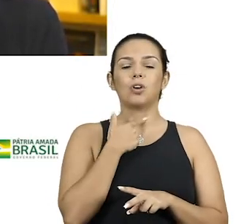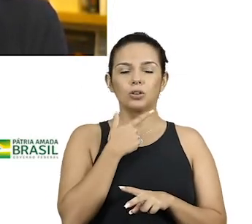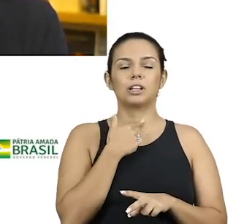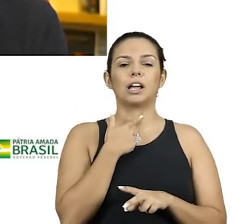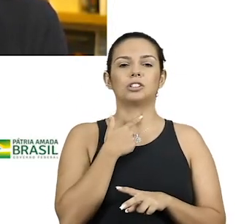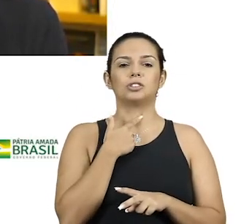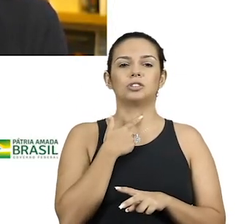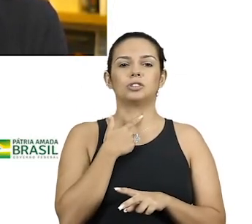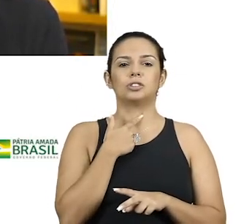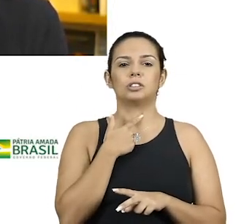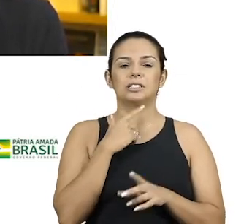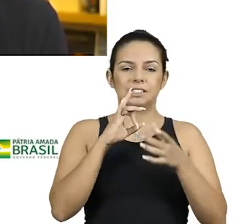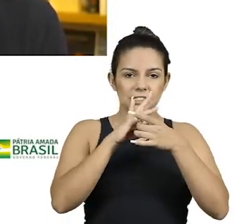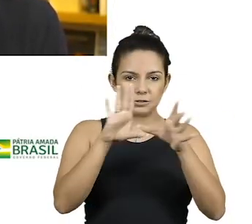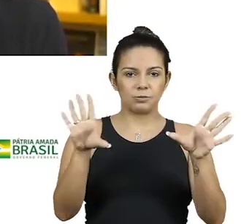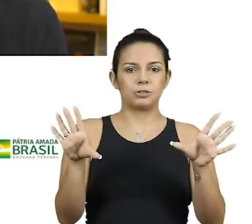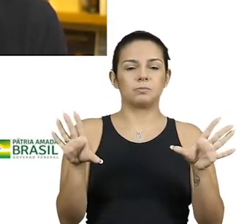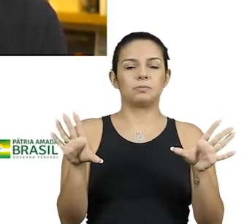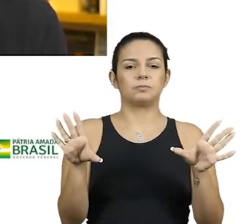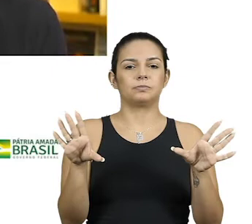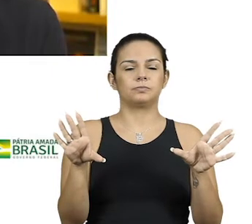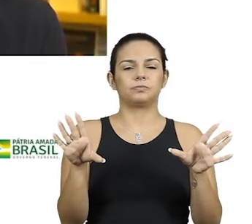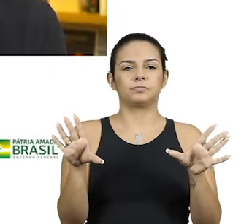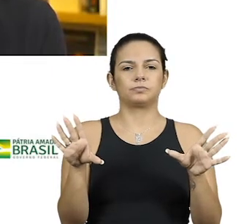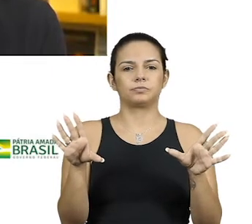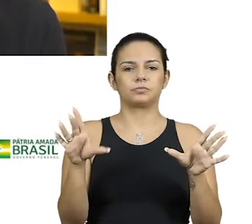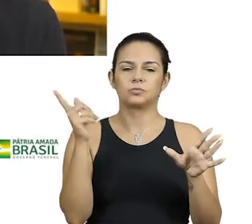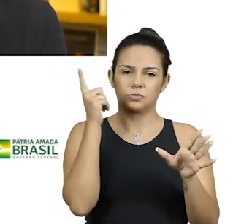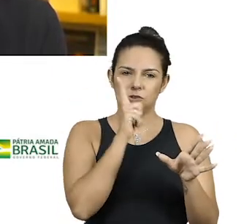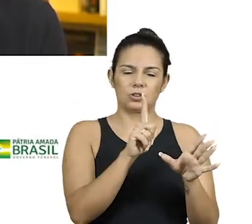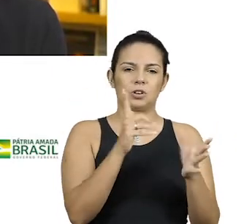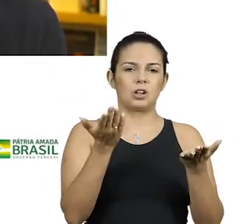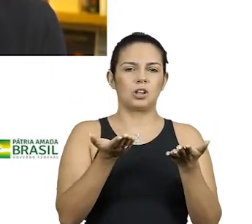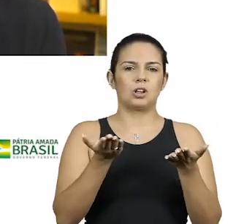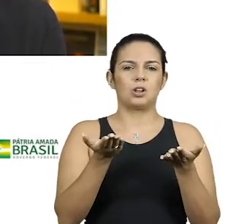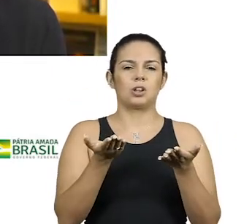disponibilizá-los. Acho que a gente vai conseguir agora.